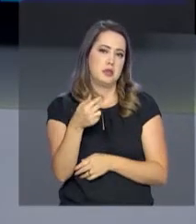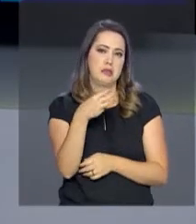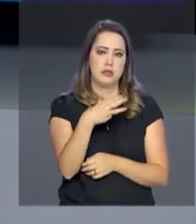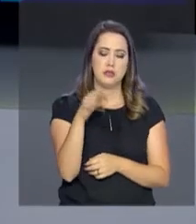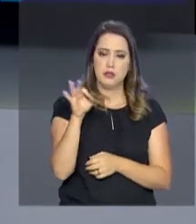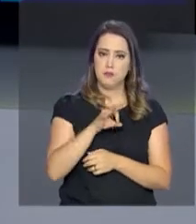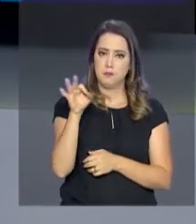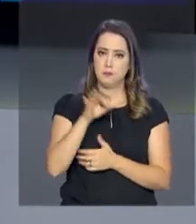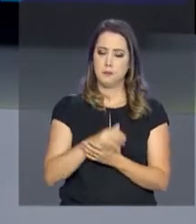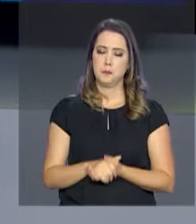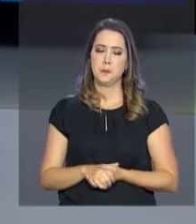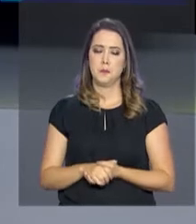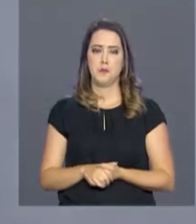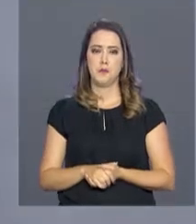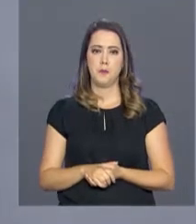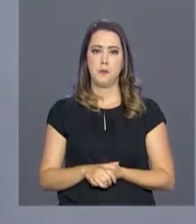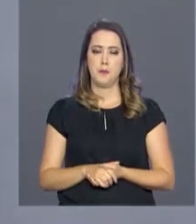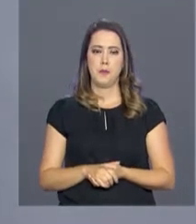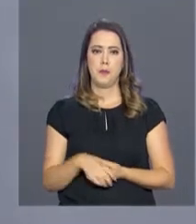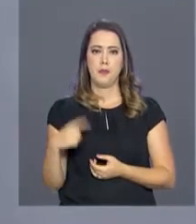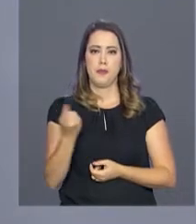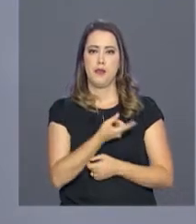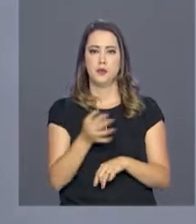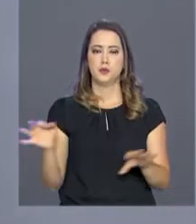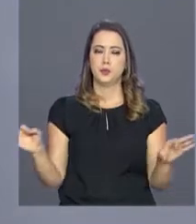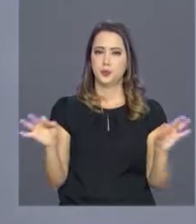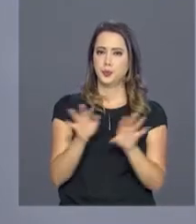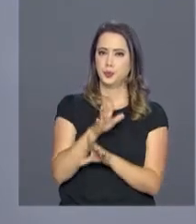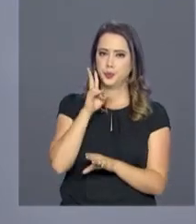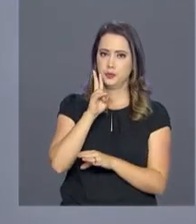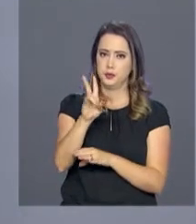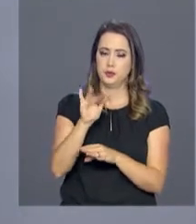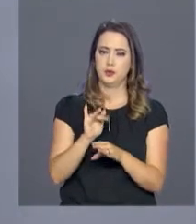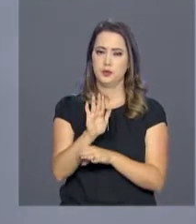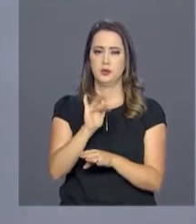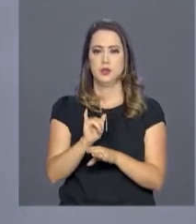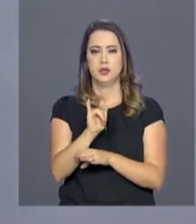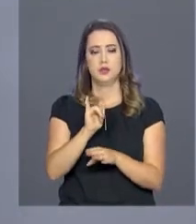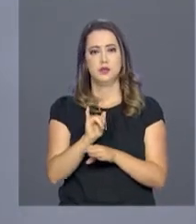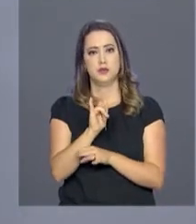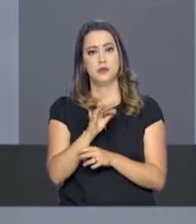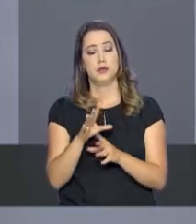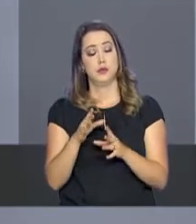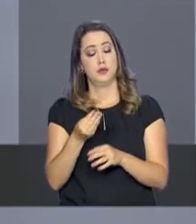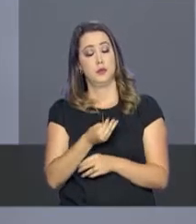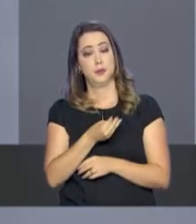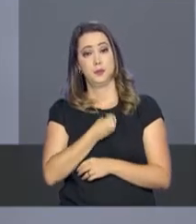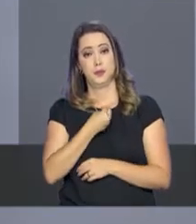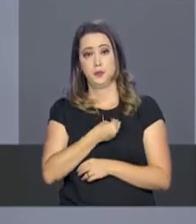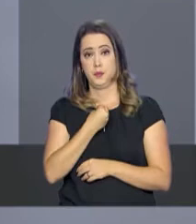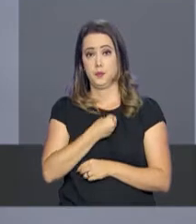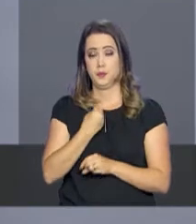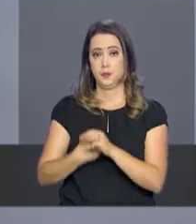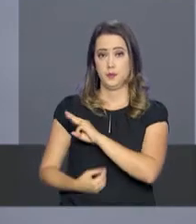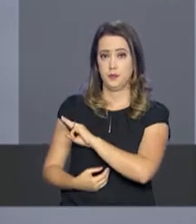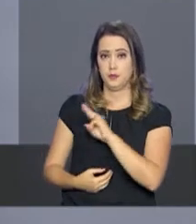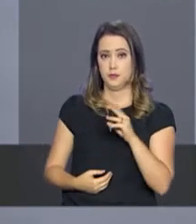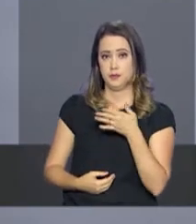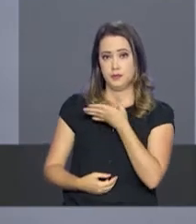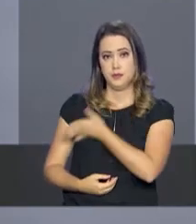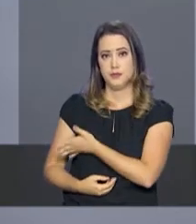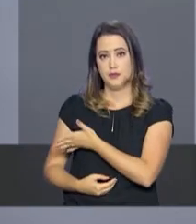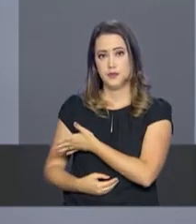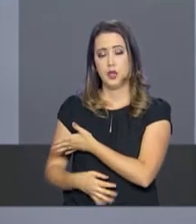73%. Nós ficamos por aqui. Você pode acompanhar a programação ao vivo pelo site da NBR na internet.